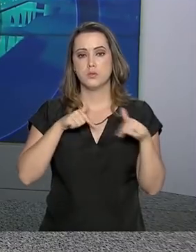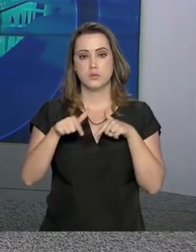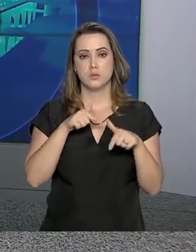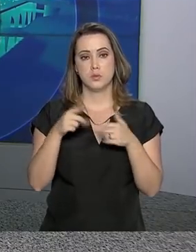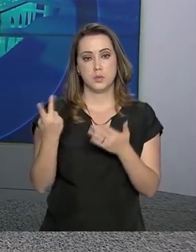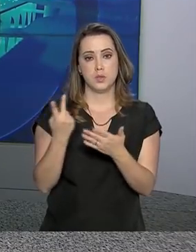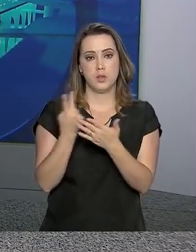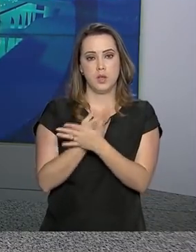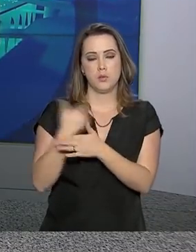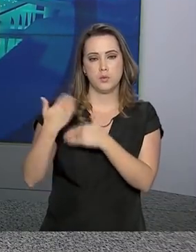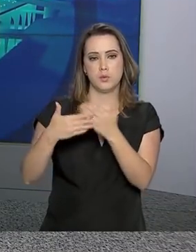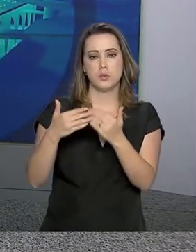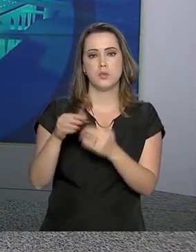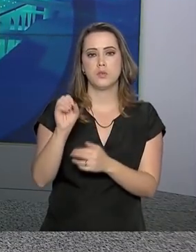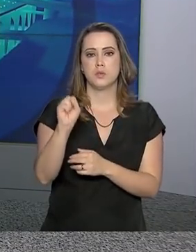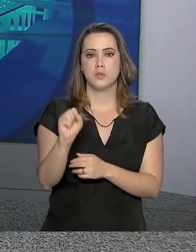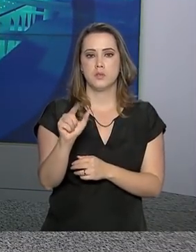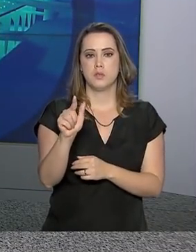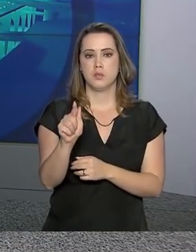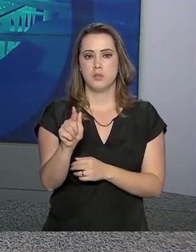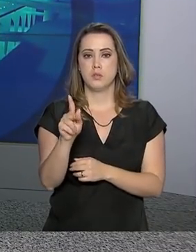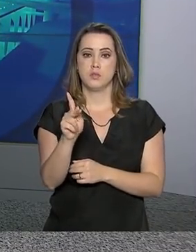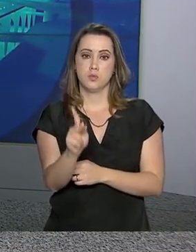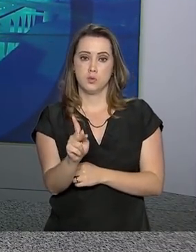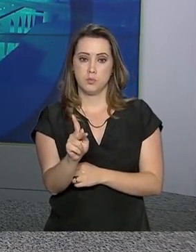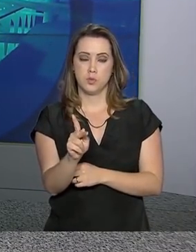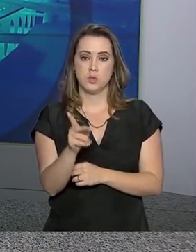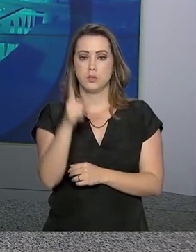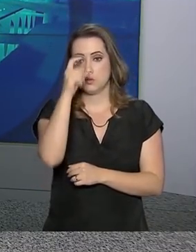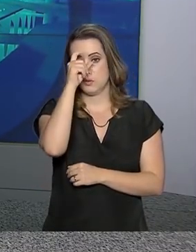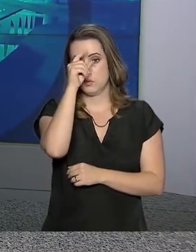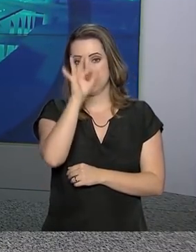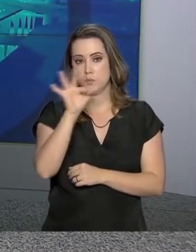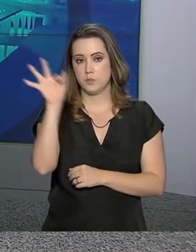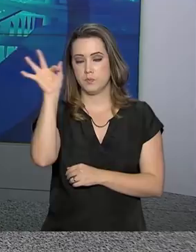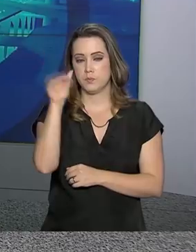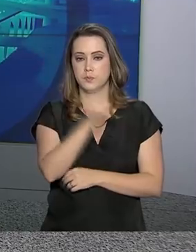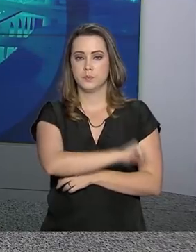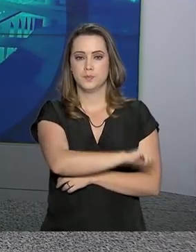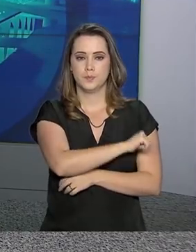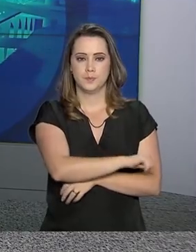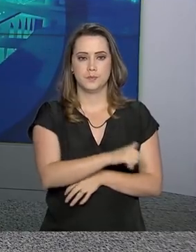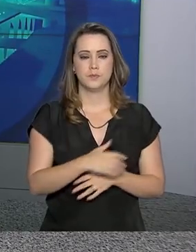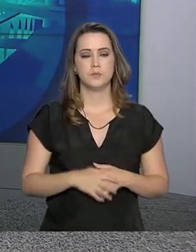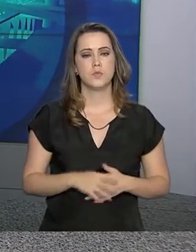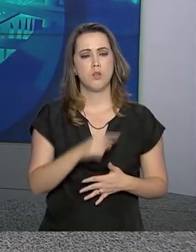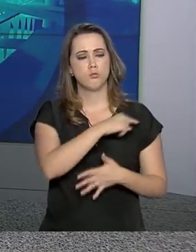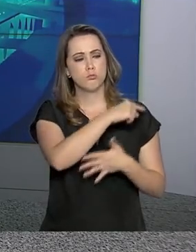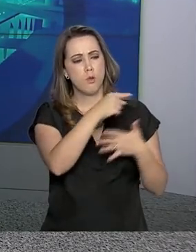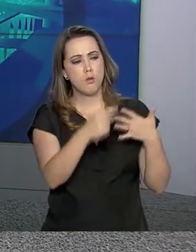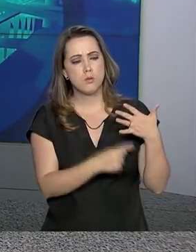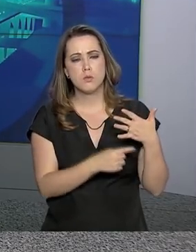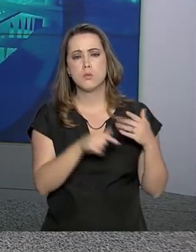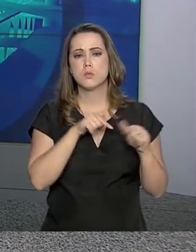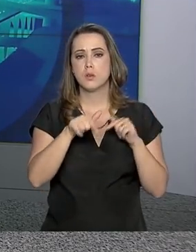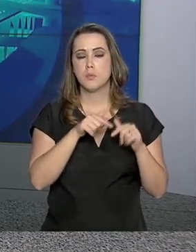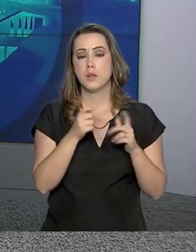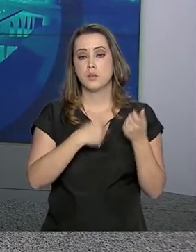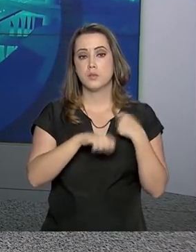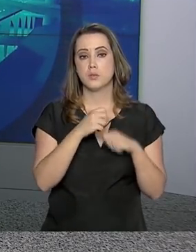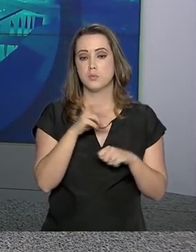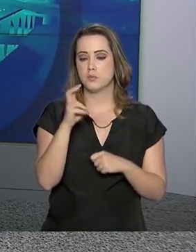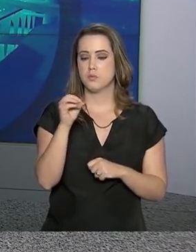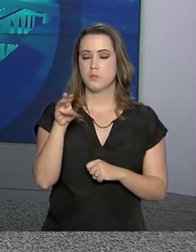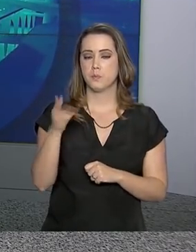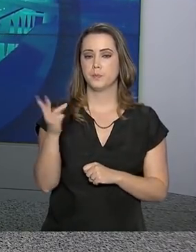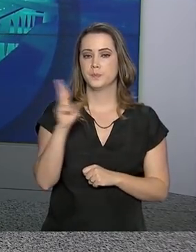sendo realizado pela Secretaria-Geral da Presidência nos hospitais federais do Rio de Janeiro. As medidas devem economizar cerca